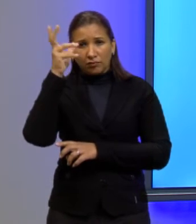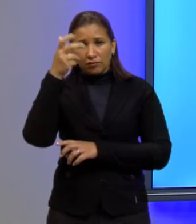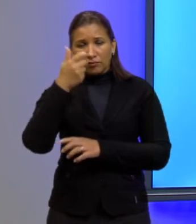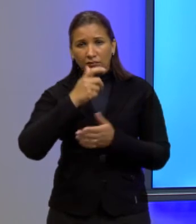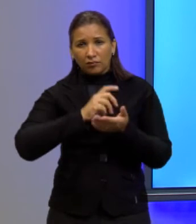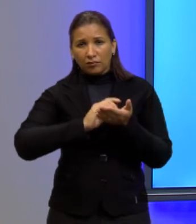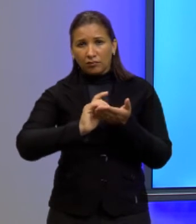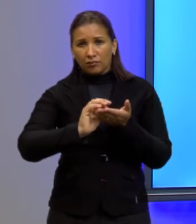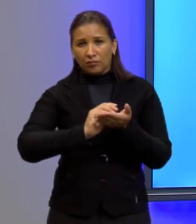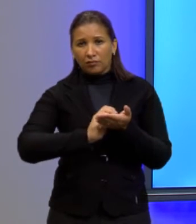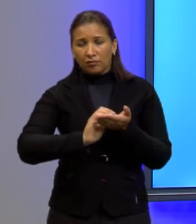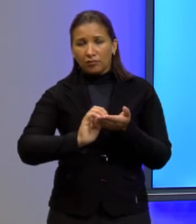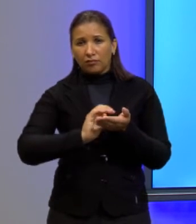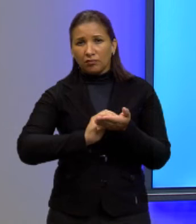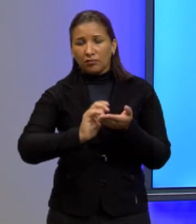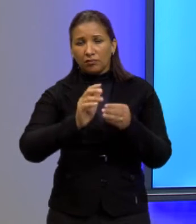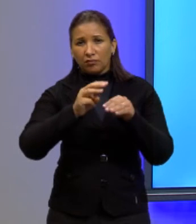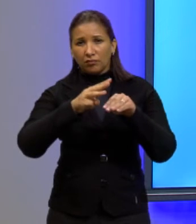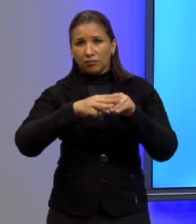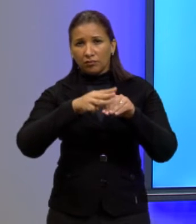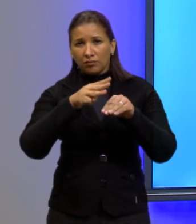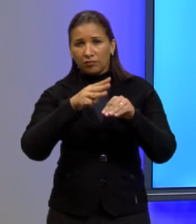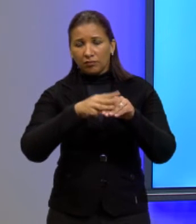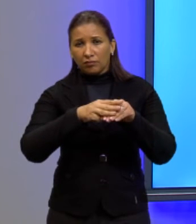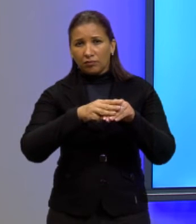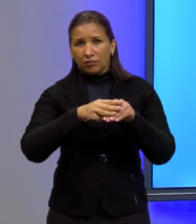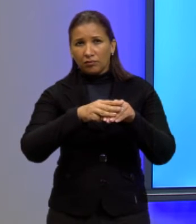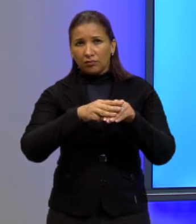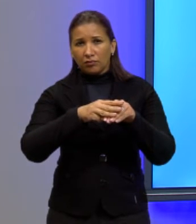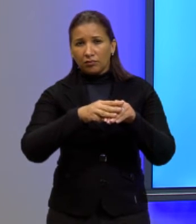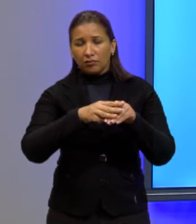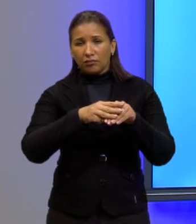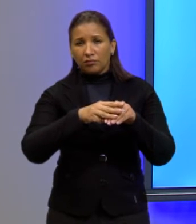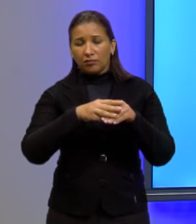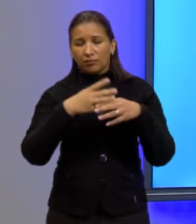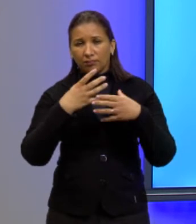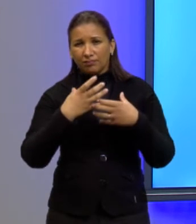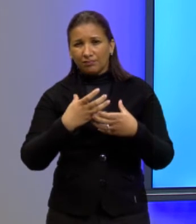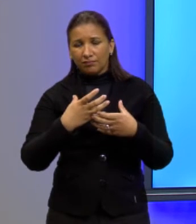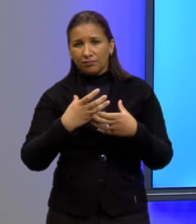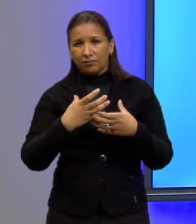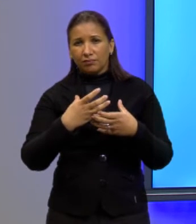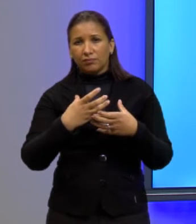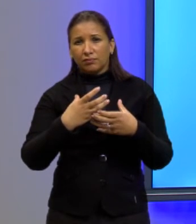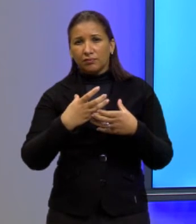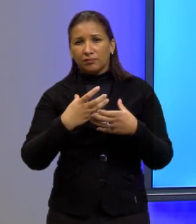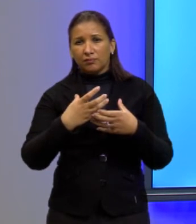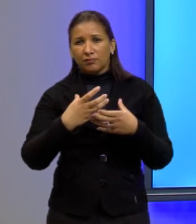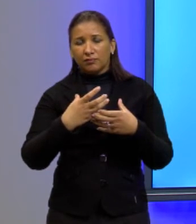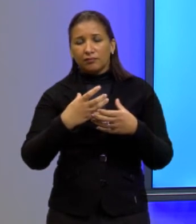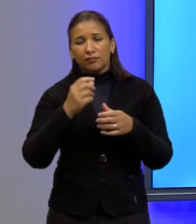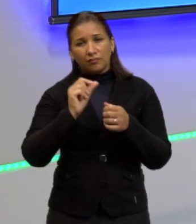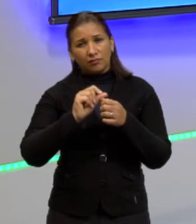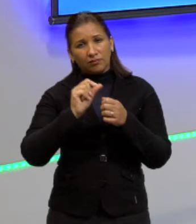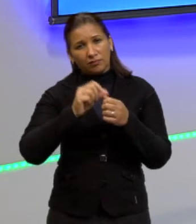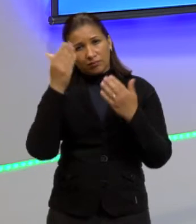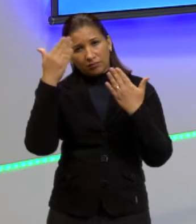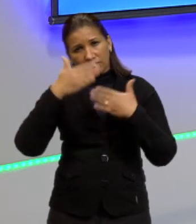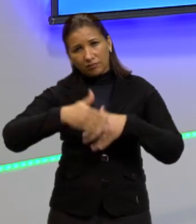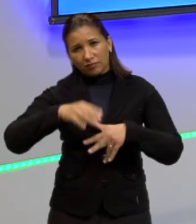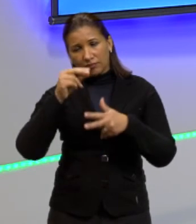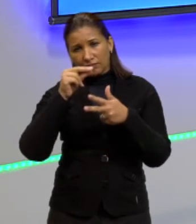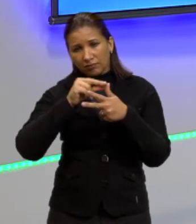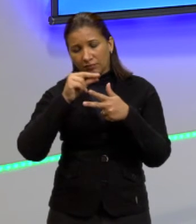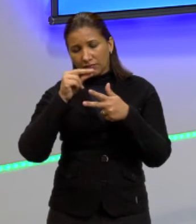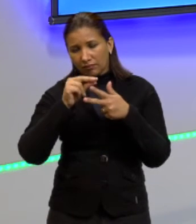matemática aqui que é uma matemática densa agora porque agora eu imagino aqui vocês estão fazendo a prova do Enem vocês